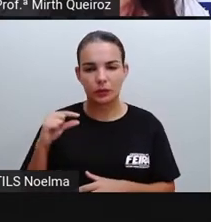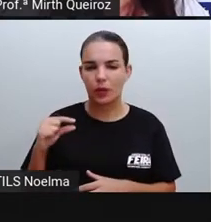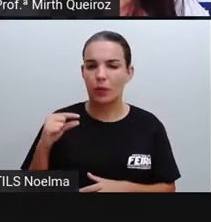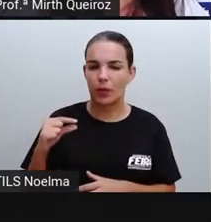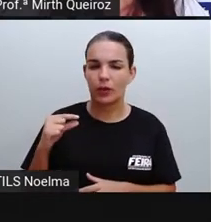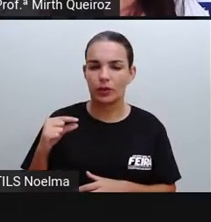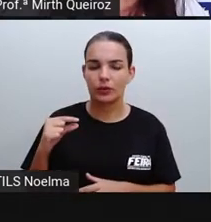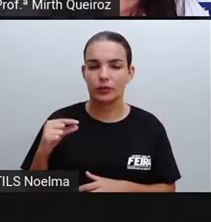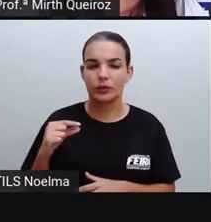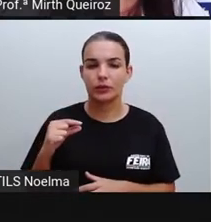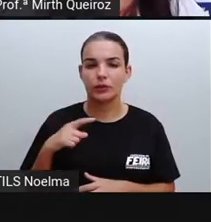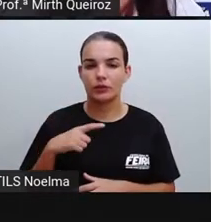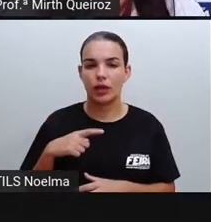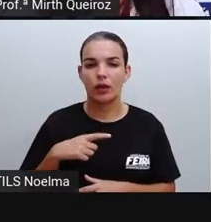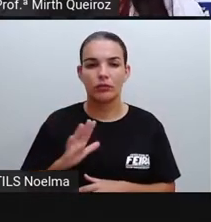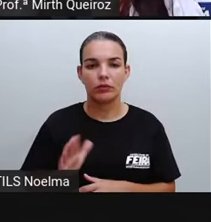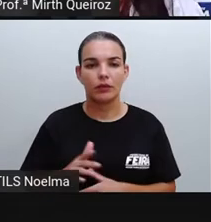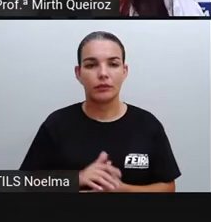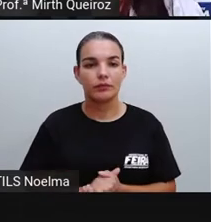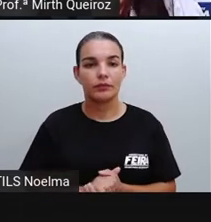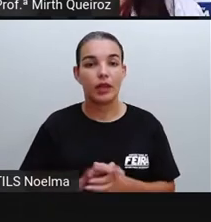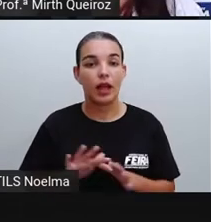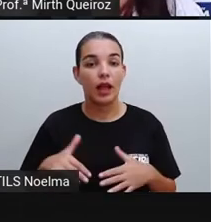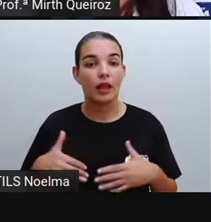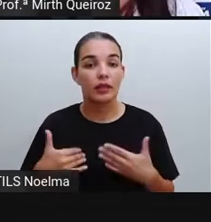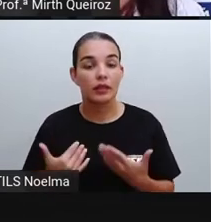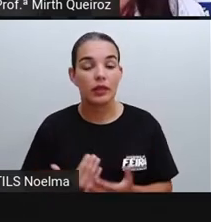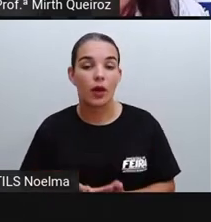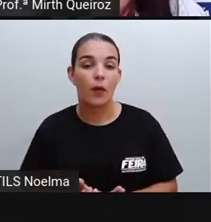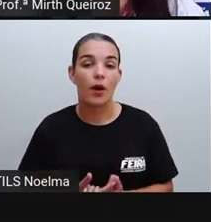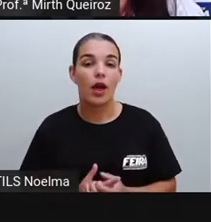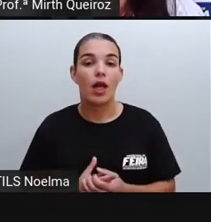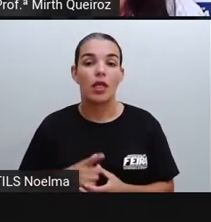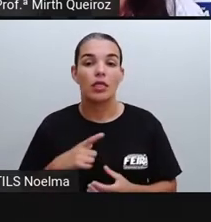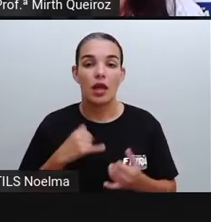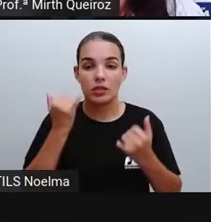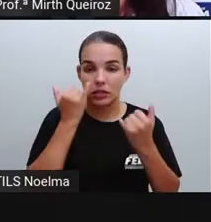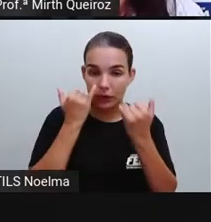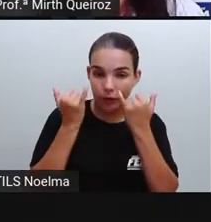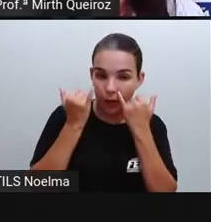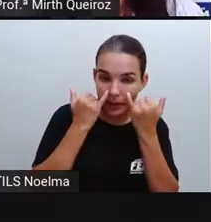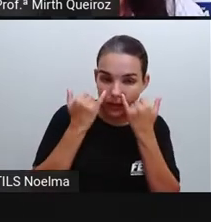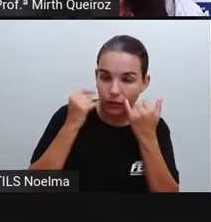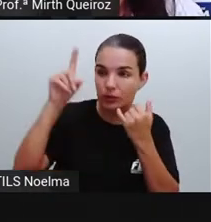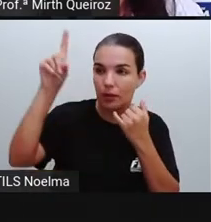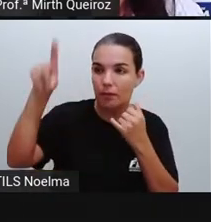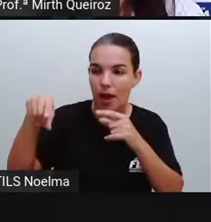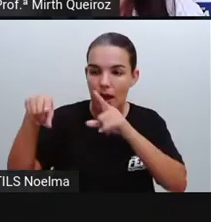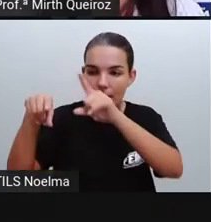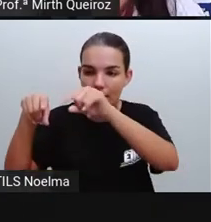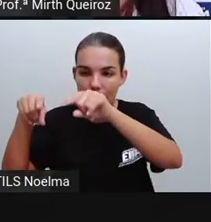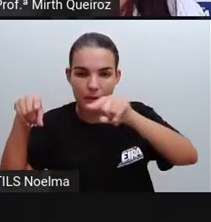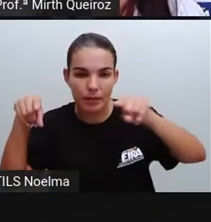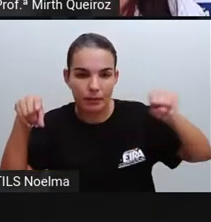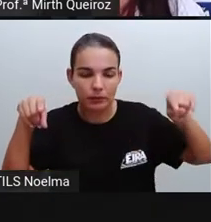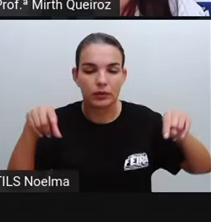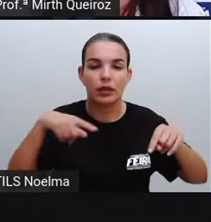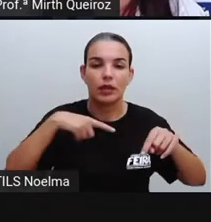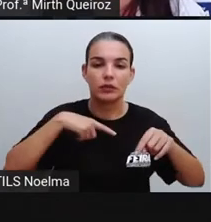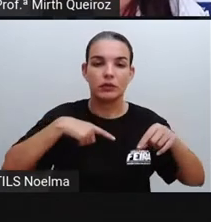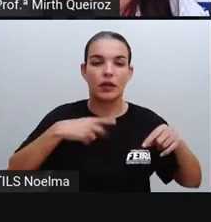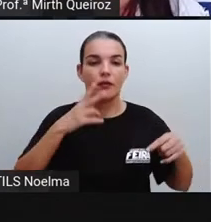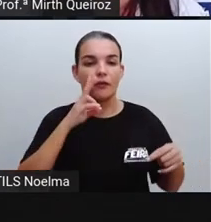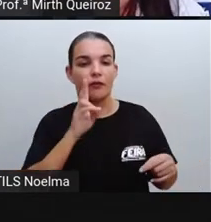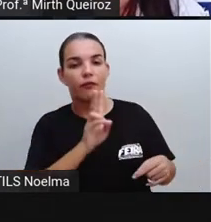apareceram alguns casos. Além desse gráfico, que traz todas as informações, que é um tipo de infográfico, onde a gente está